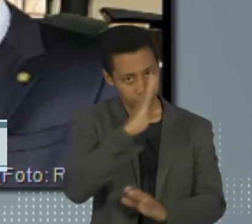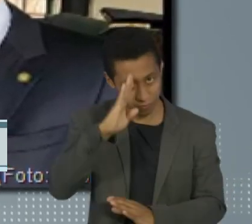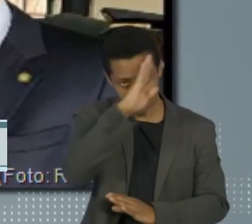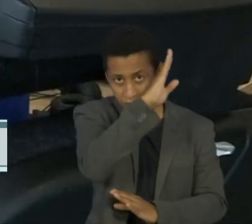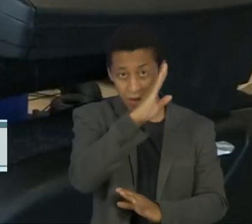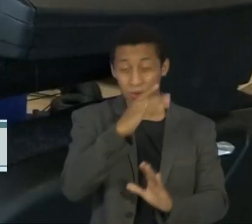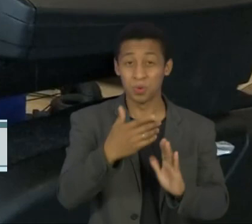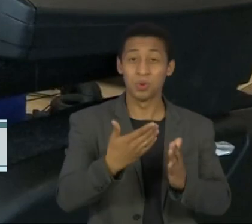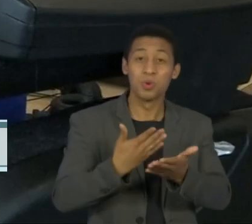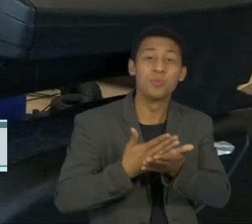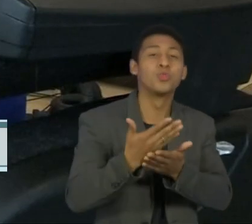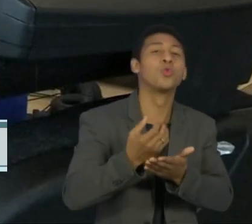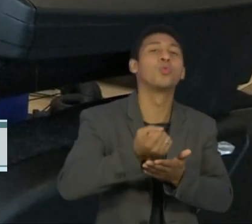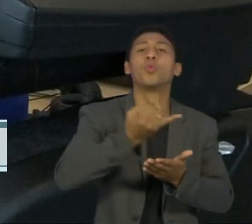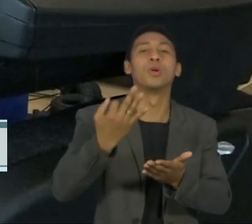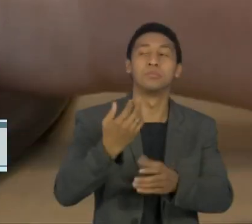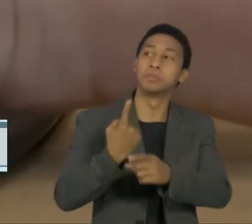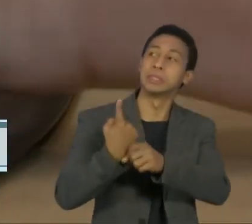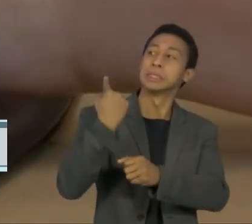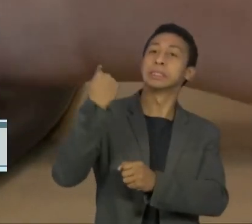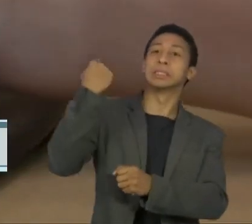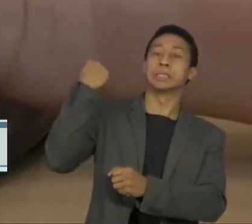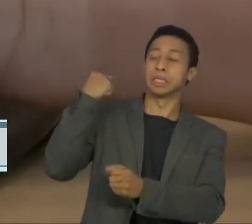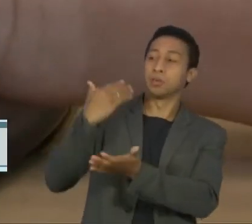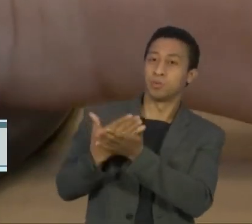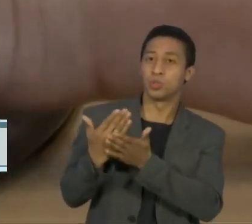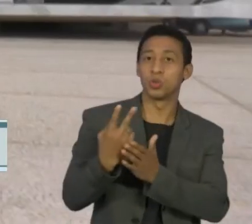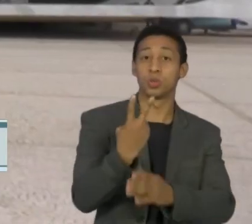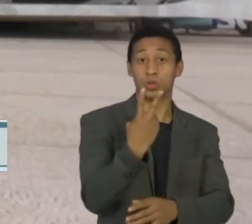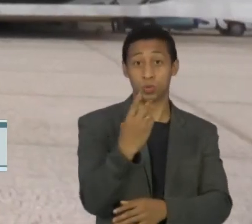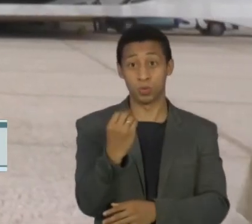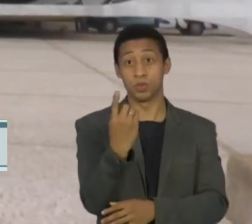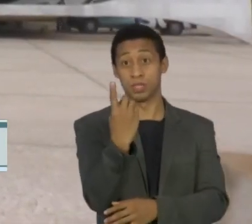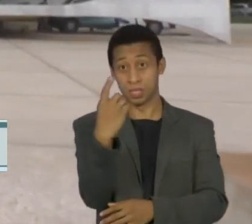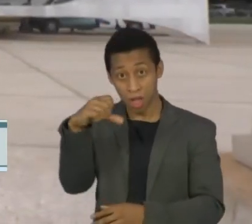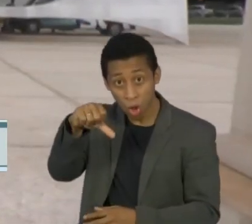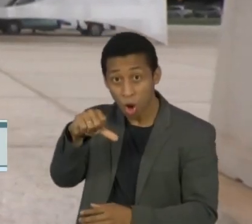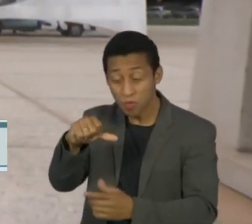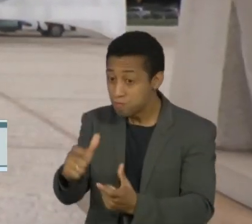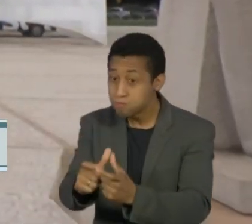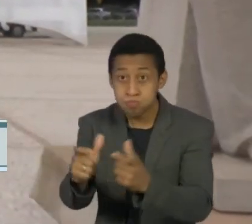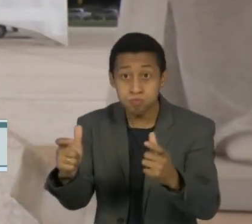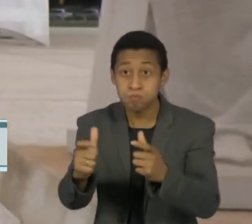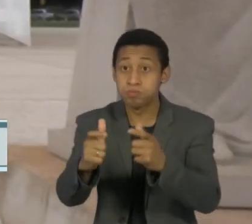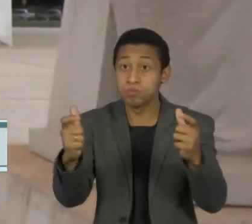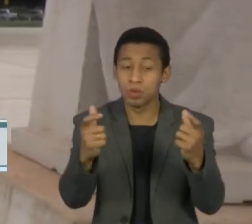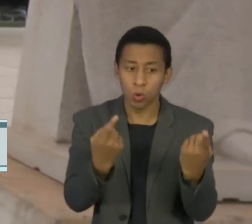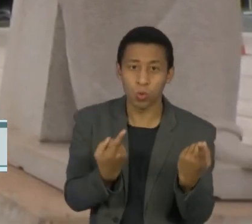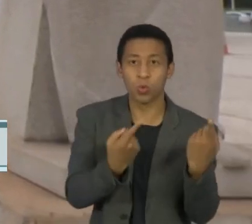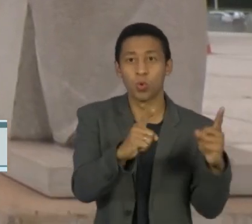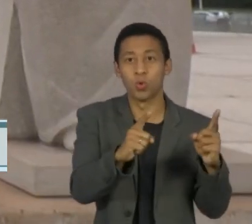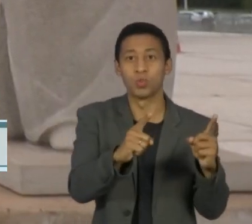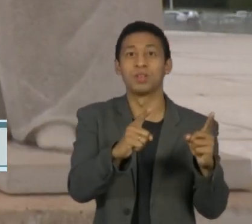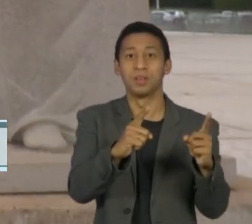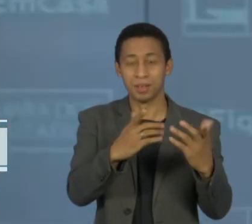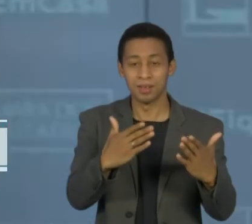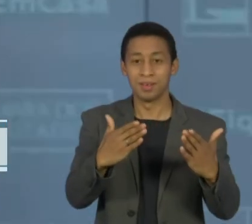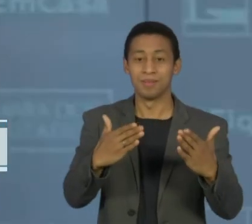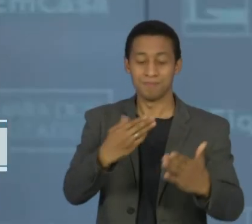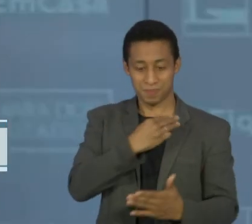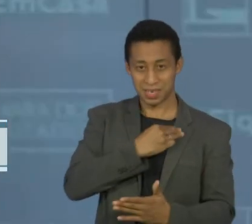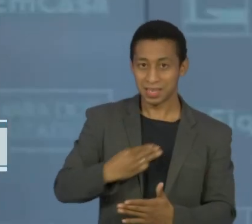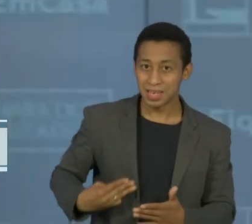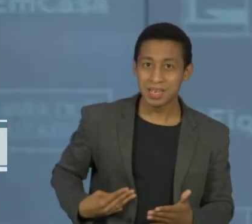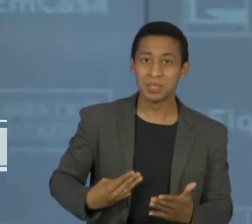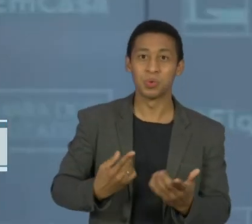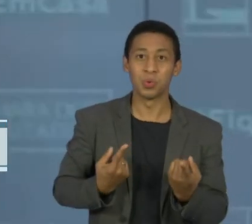presidencial e se intensificaram no fim de 2019, com ataques sistemáticos a ministros do Supremo Tribunal Federal, ao